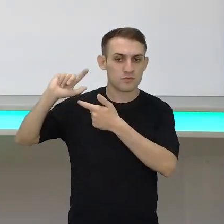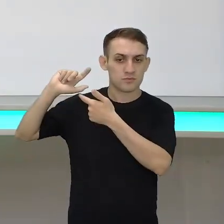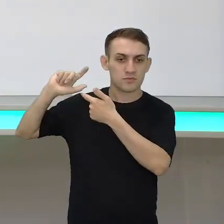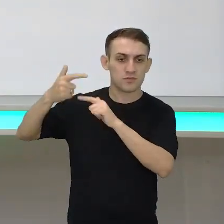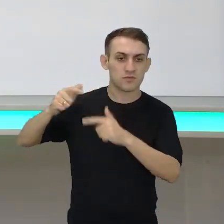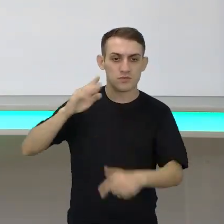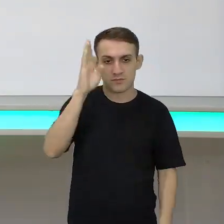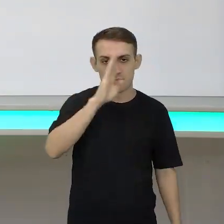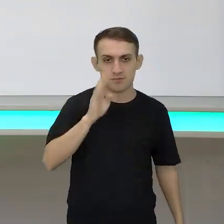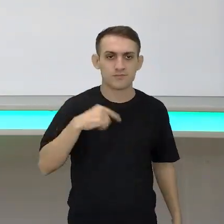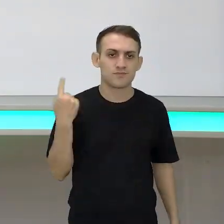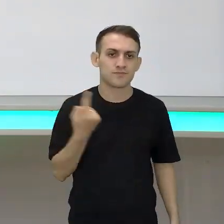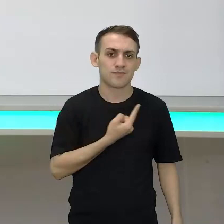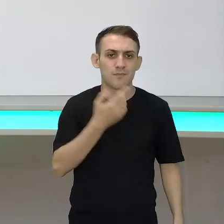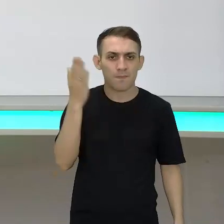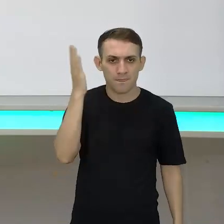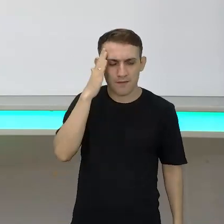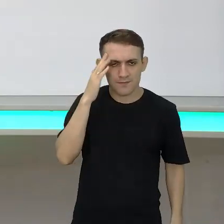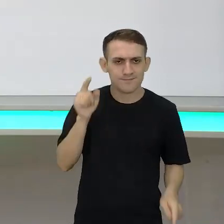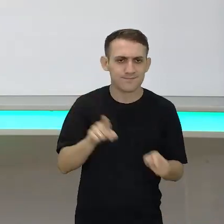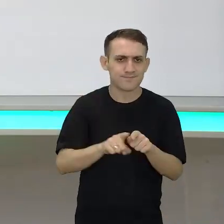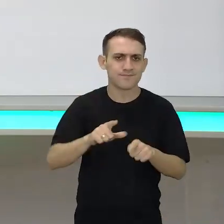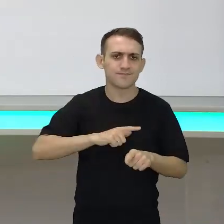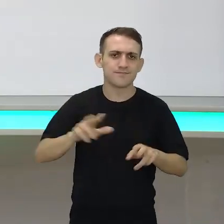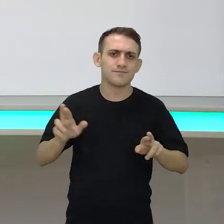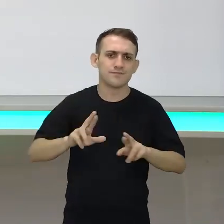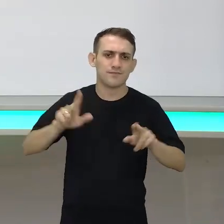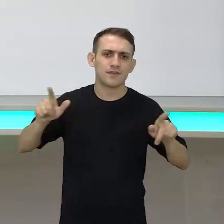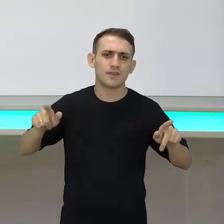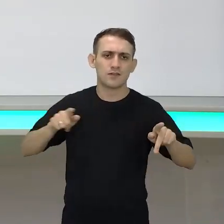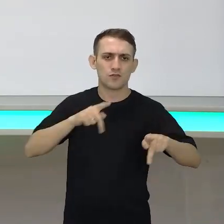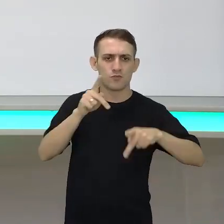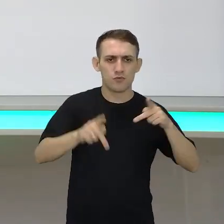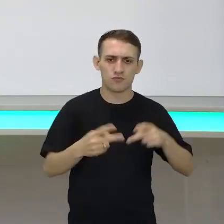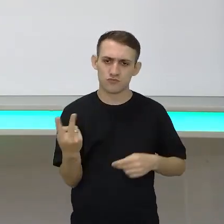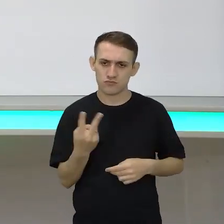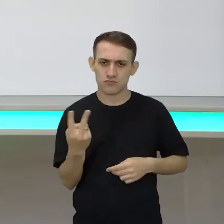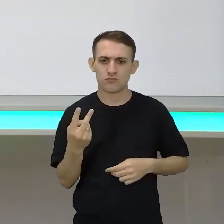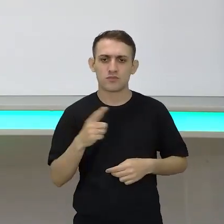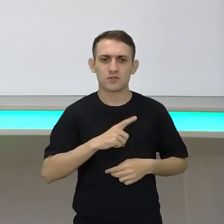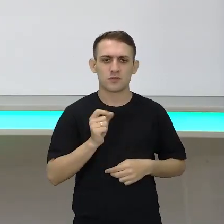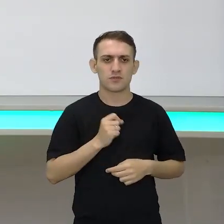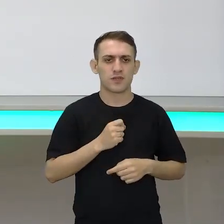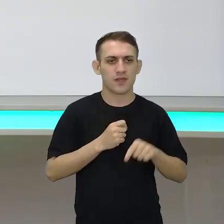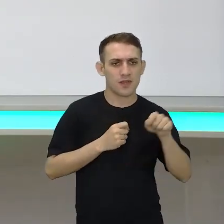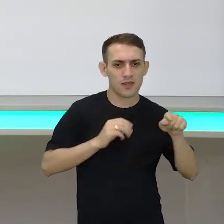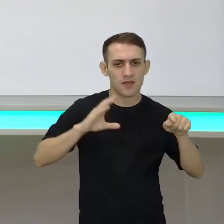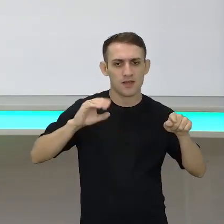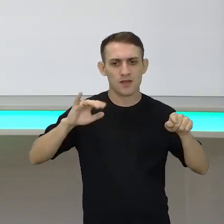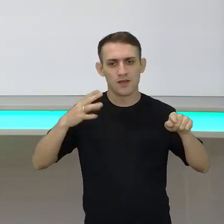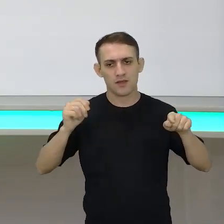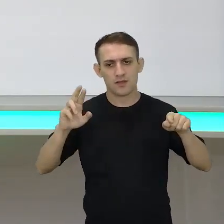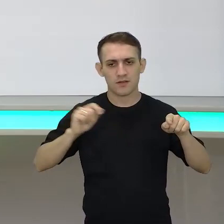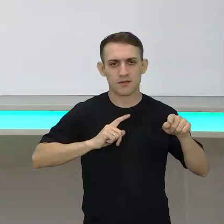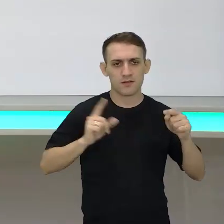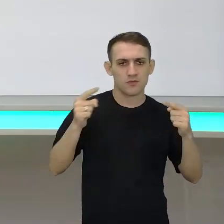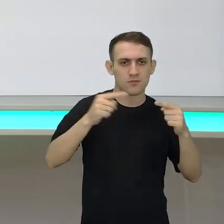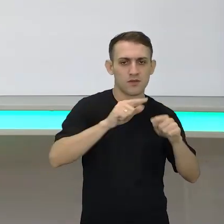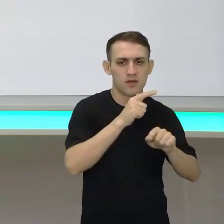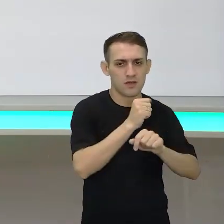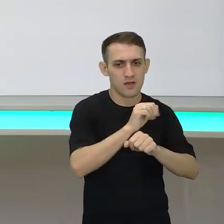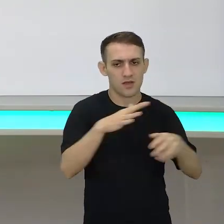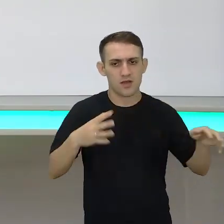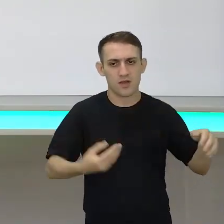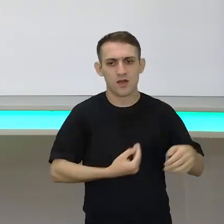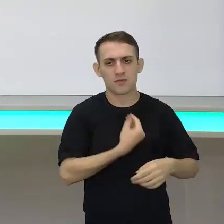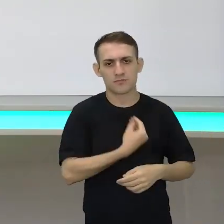brasileiro. Então a já sabe aí que a grande diferença aí dos Kaisara e dos caipiras é que os Kaisaras estão ligados ao mar. A sua